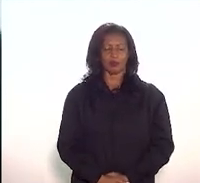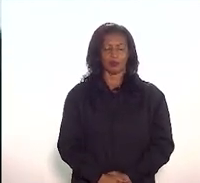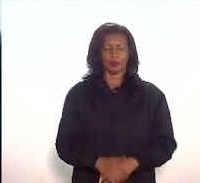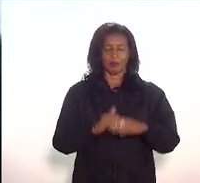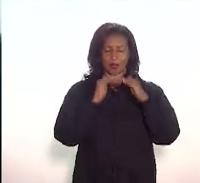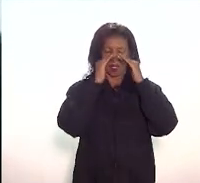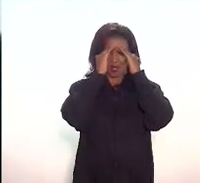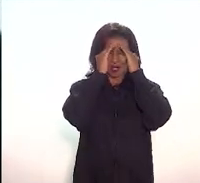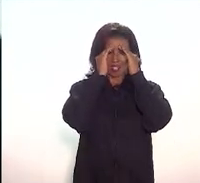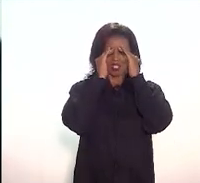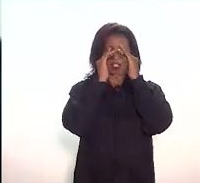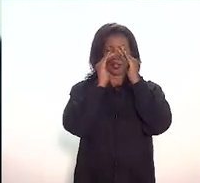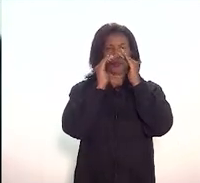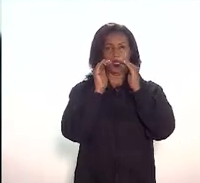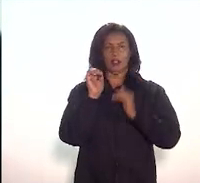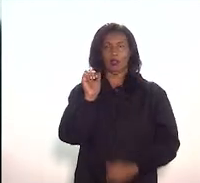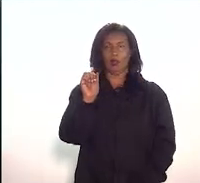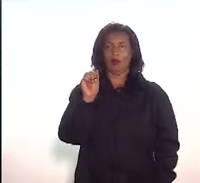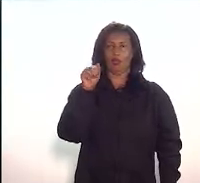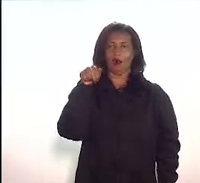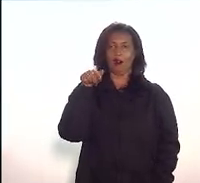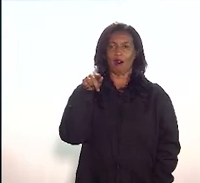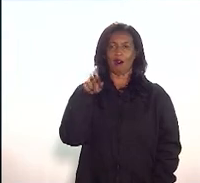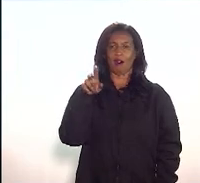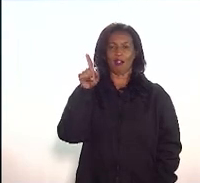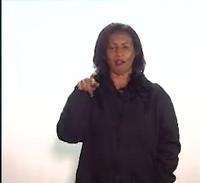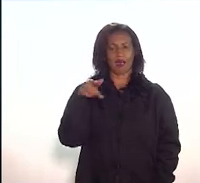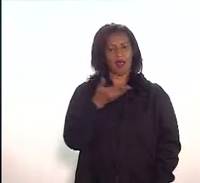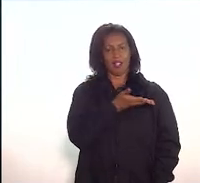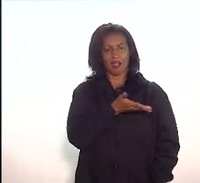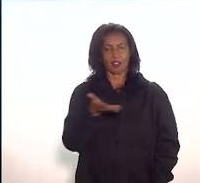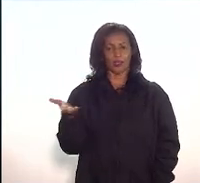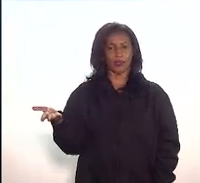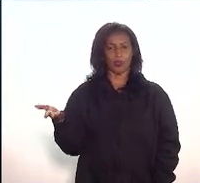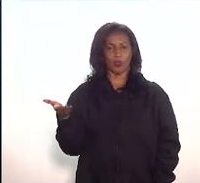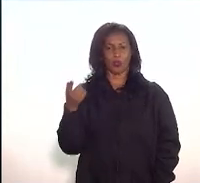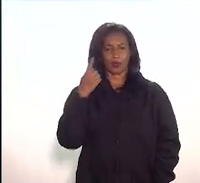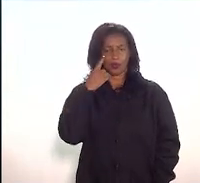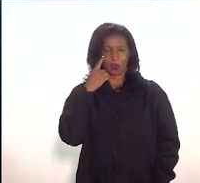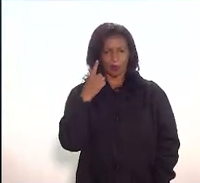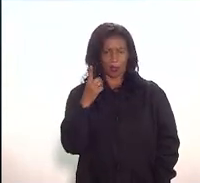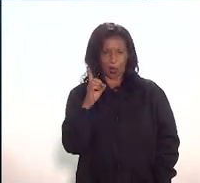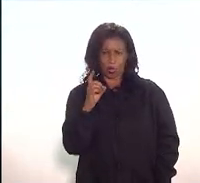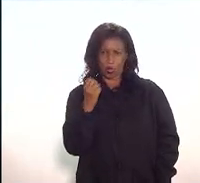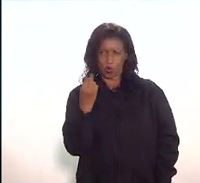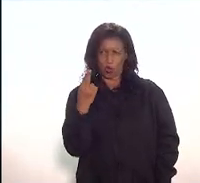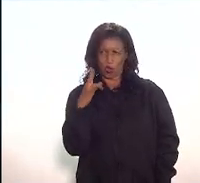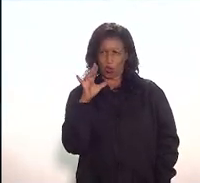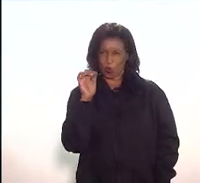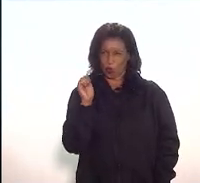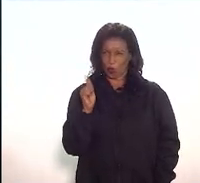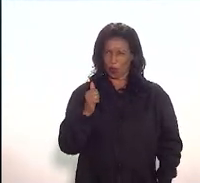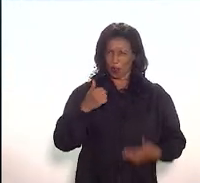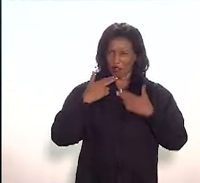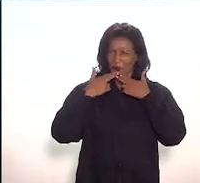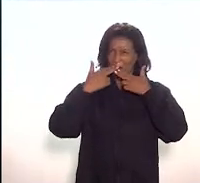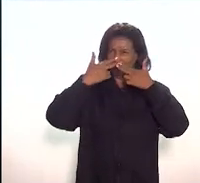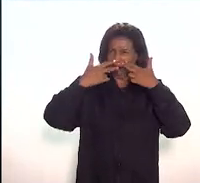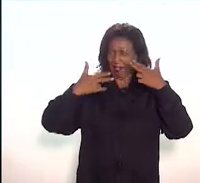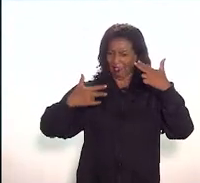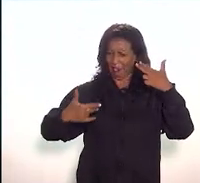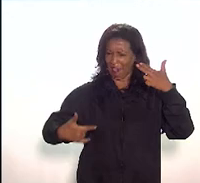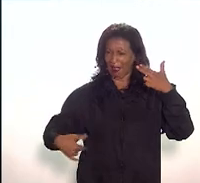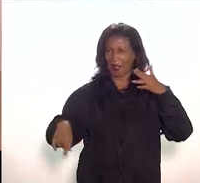respeitos, tanto ao André quanto ao Douglas, deu para perceber que o Douglas é professor de história mesmo, porque ele tem uma desenvoltura muito boa,